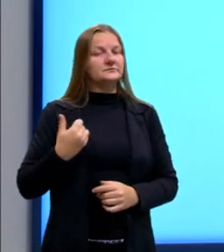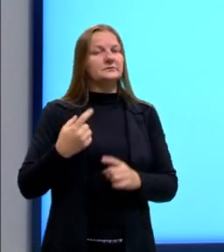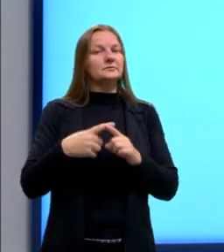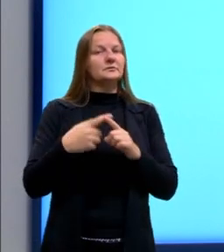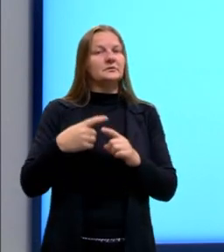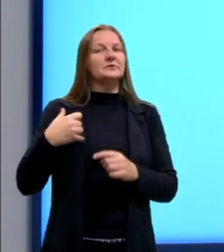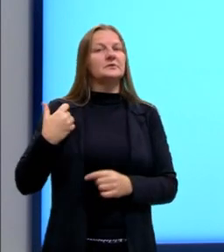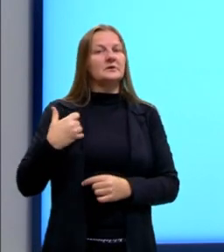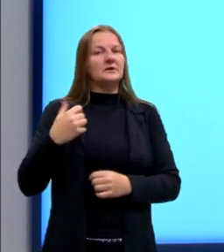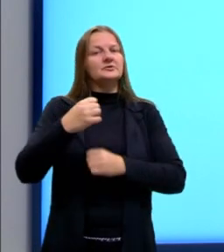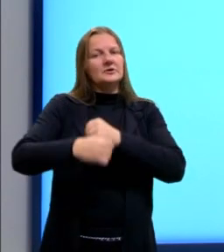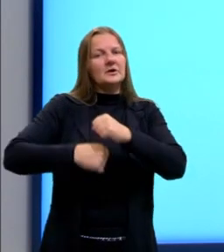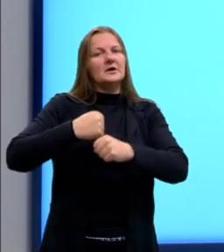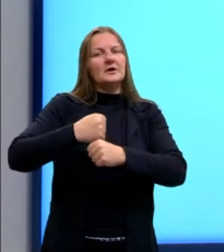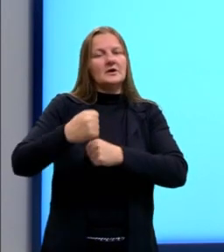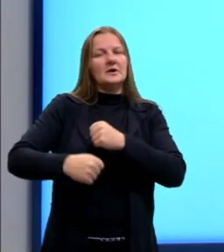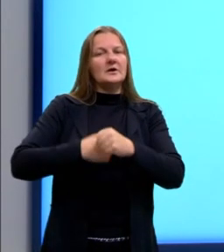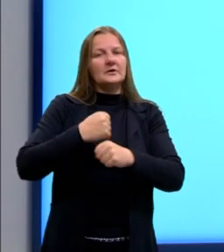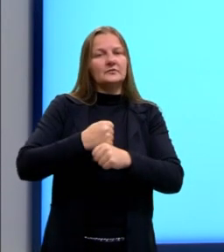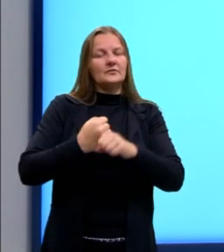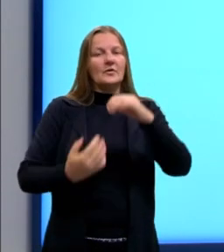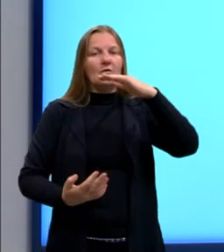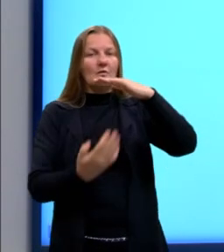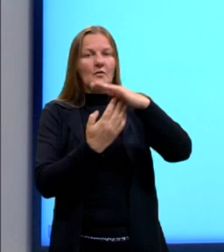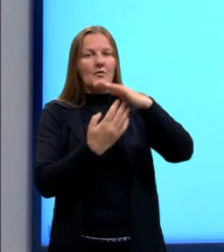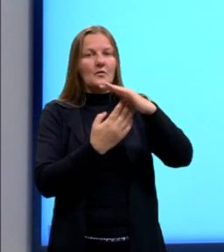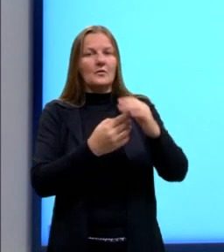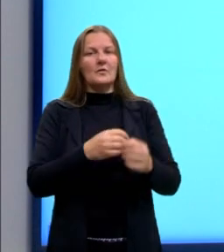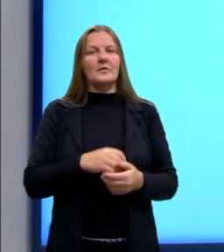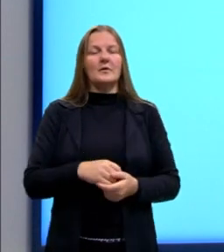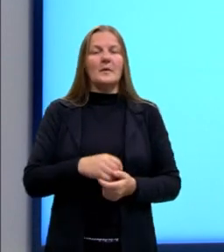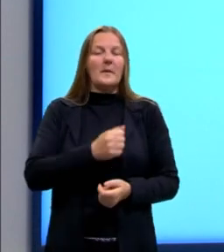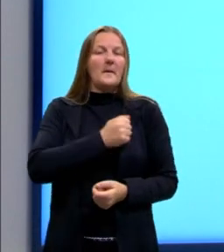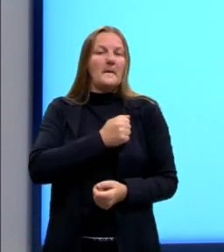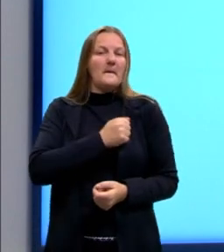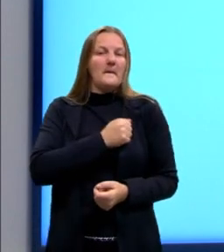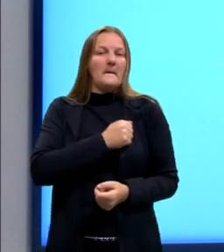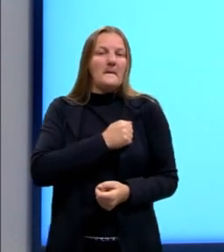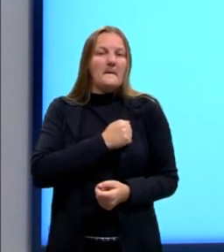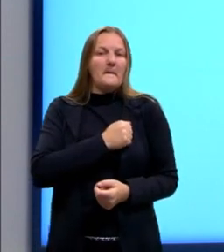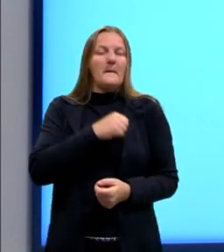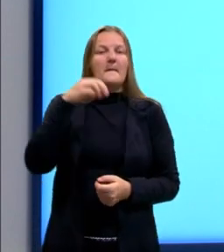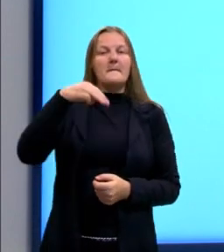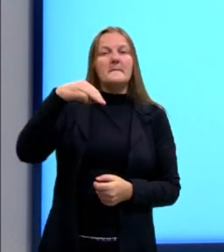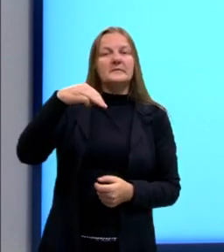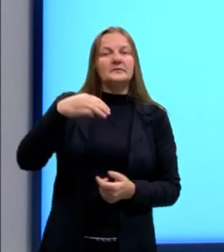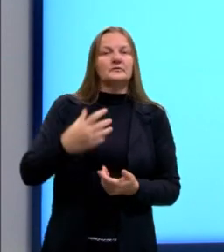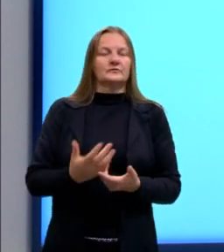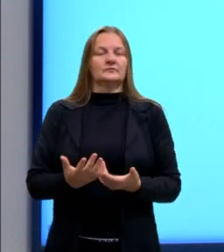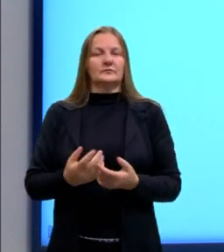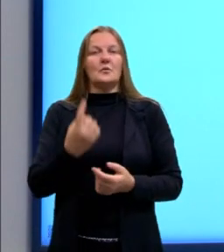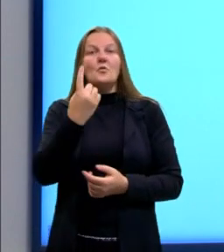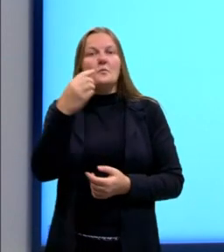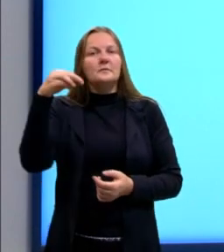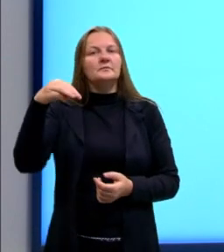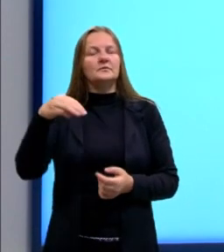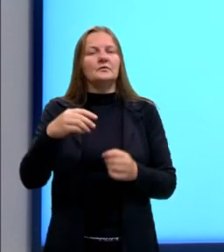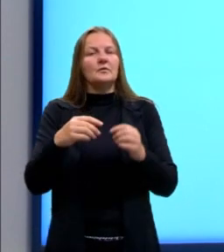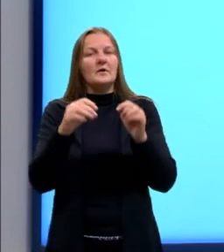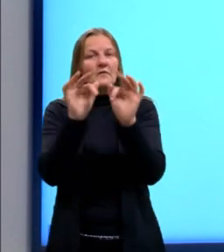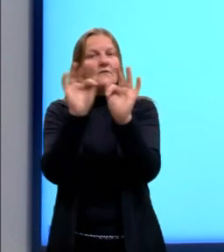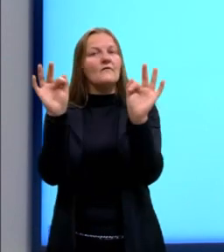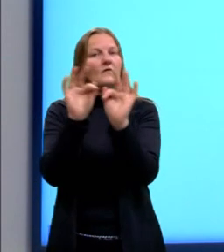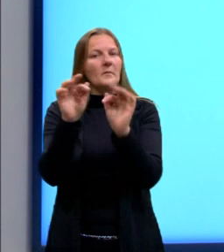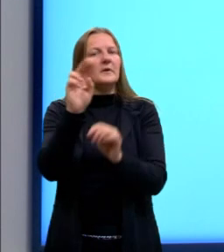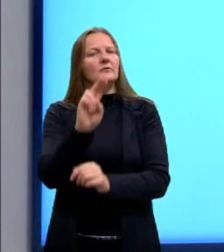dada em ano e a frequência máxima é dada em batimentos por minuto, por BPM. Então é uma fórmula que nós